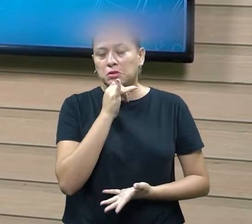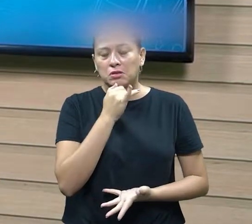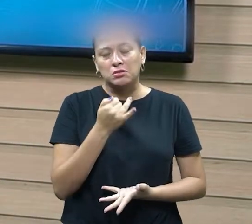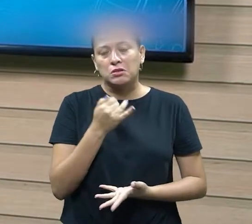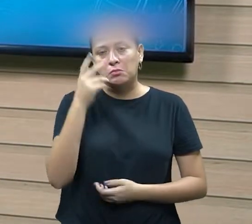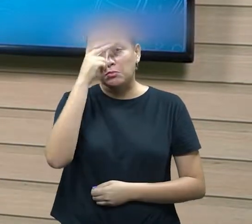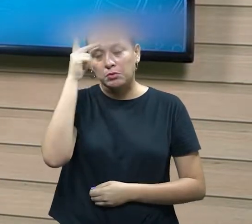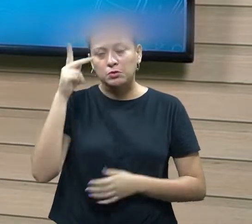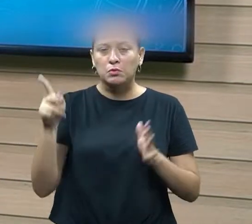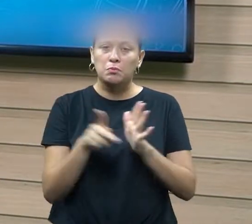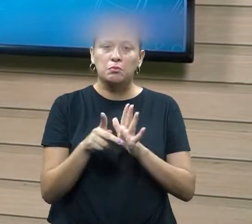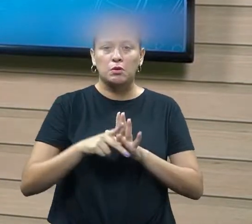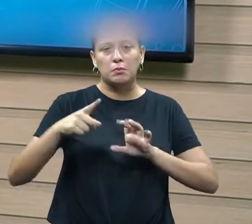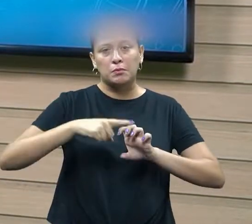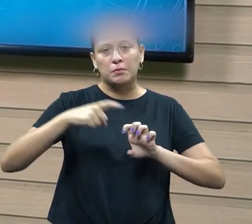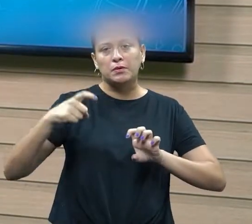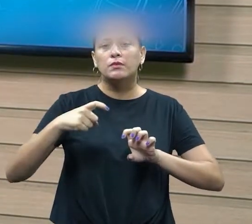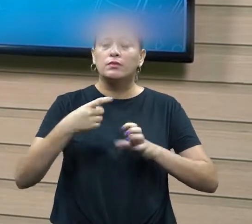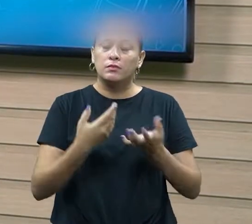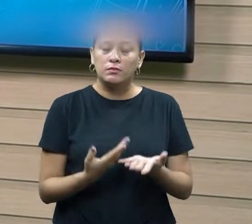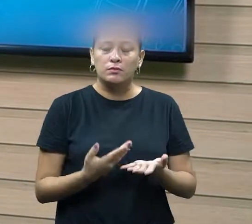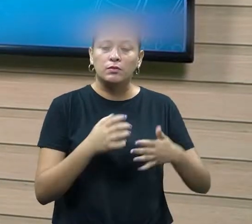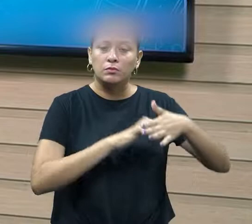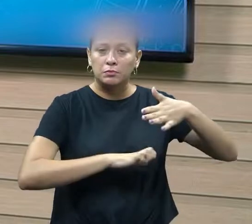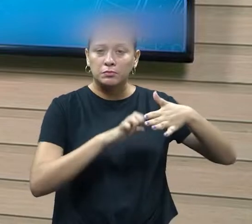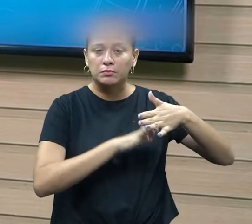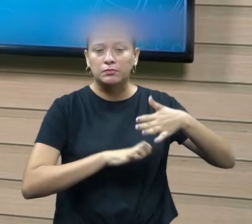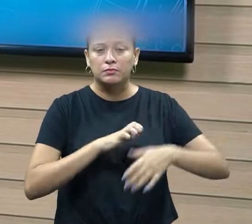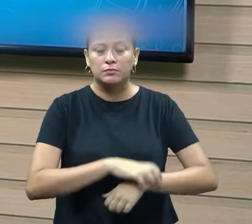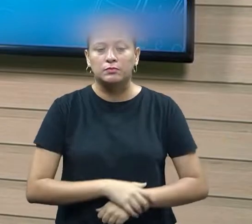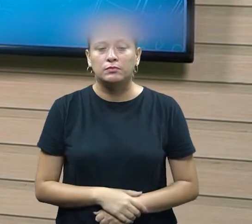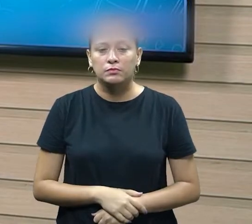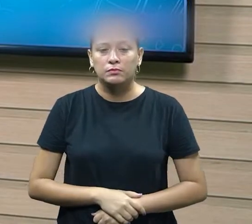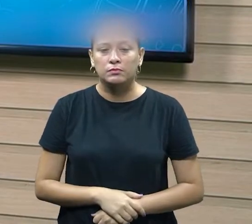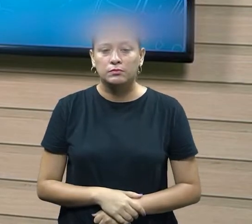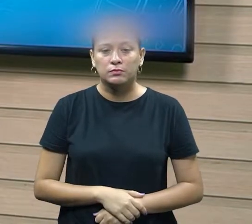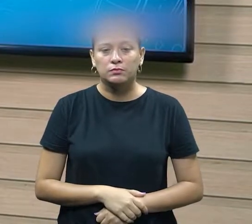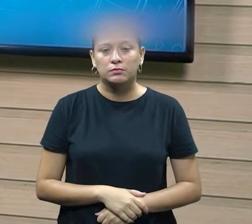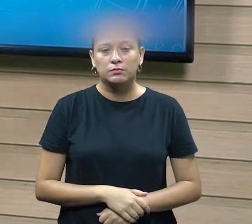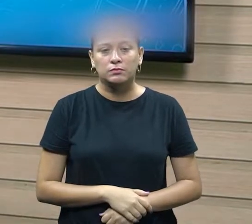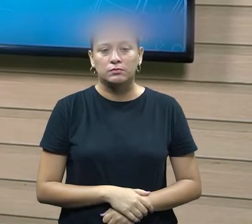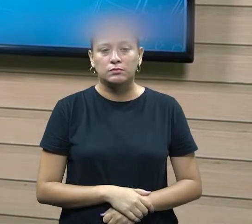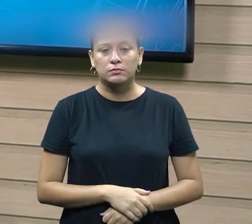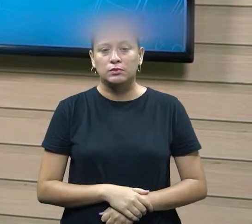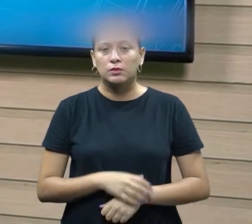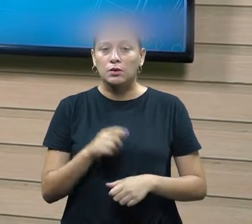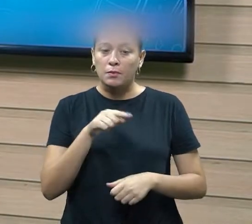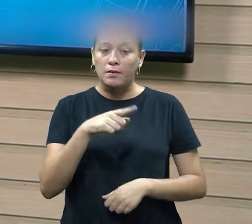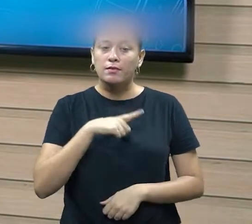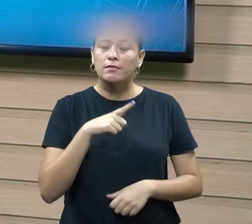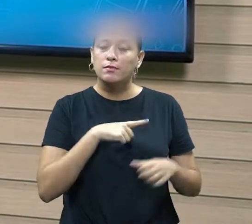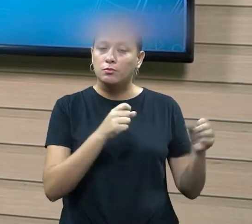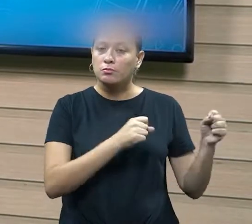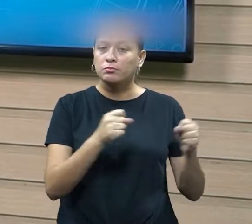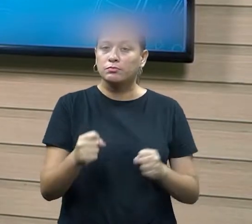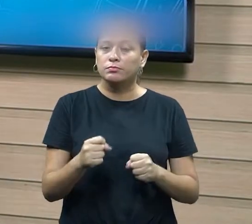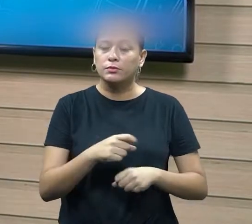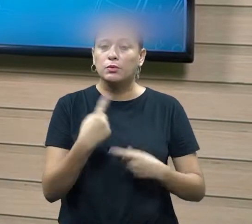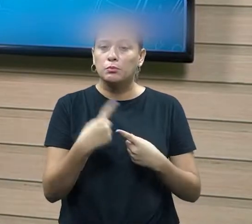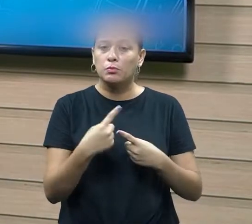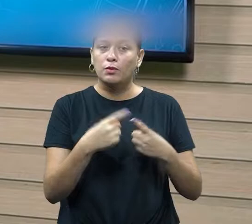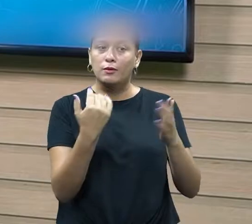diante de uma empresa ele vamos dizer que diante do colaborador o poder está sobre ele porque